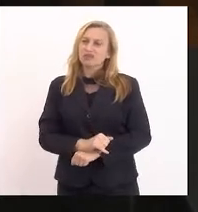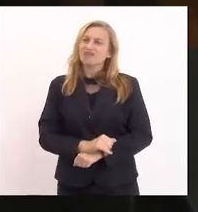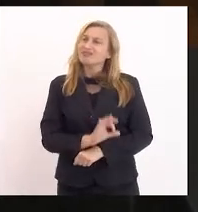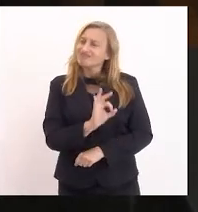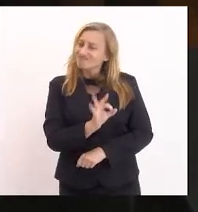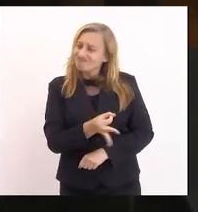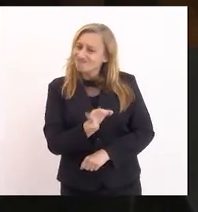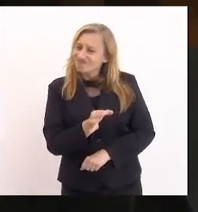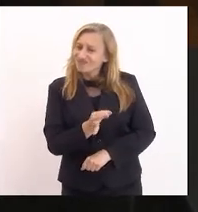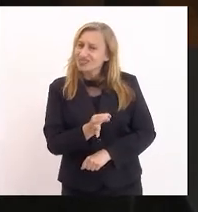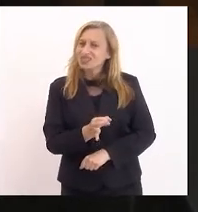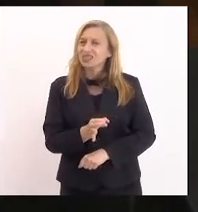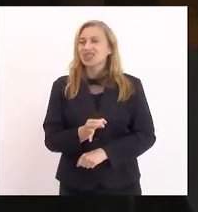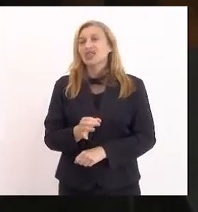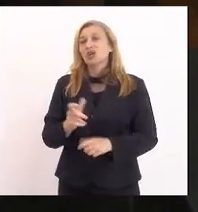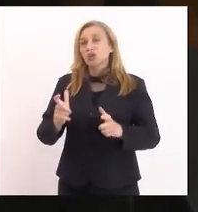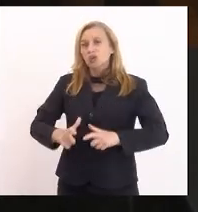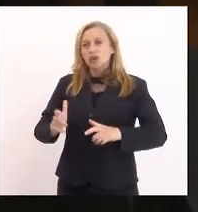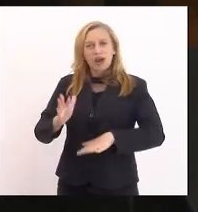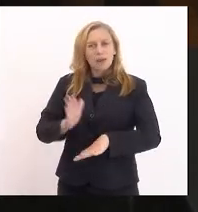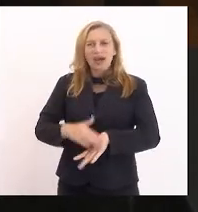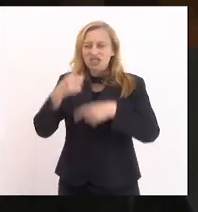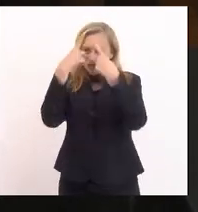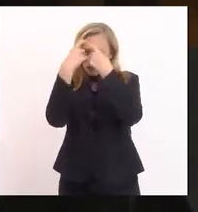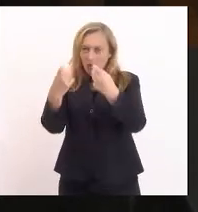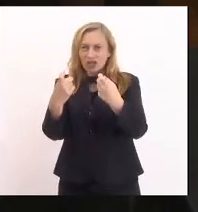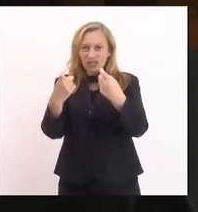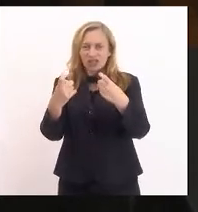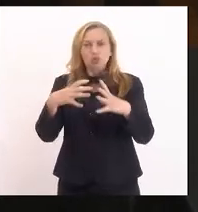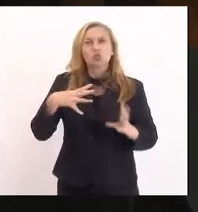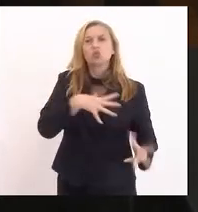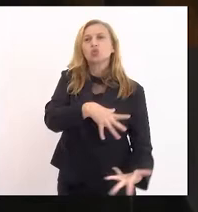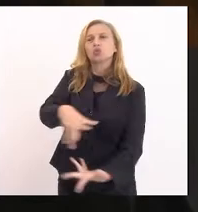provavelmente uma das regiões metropolitanas mais violentas do mundo.